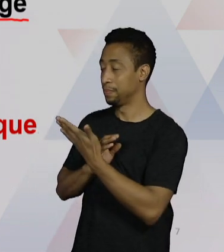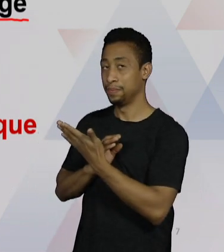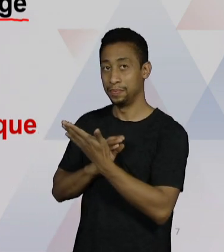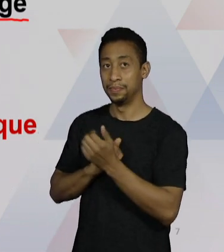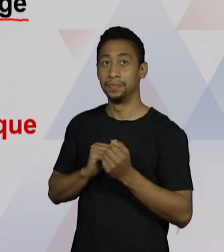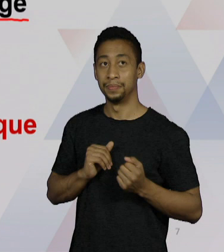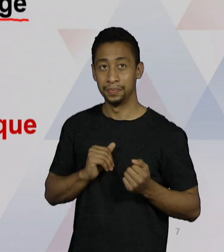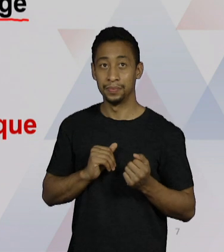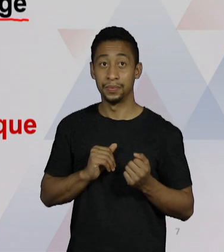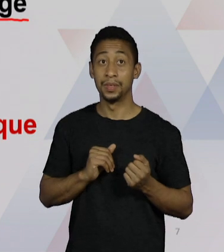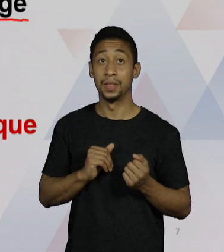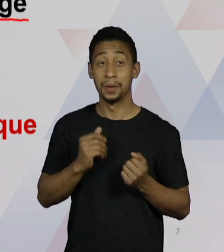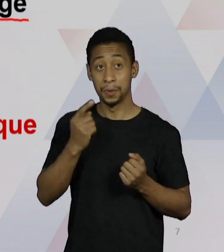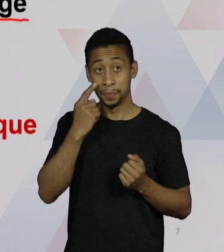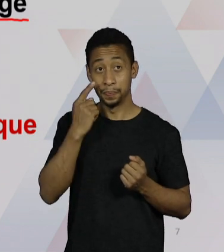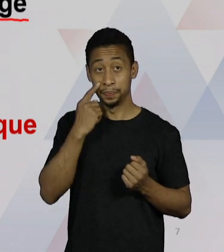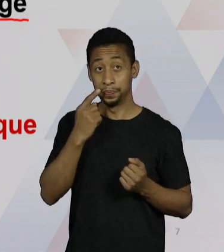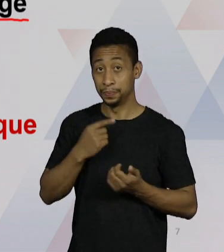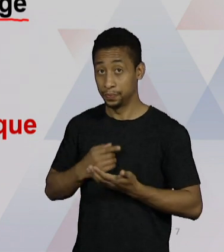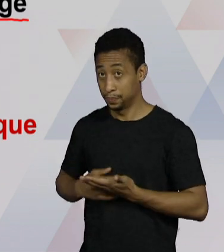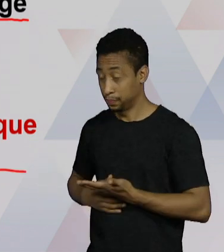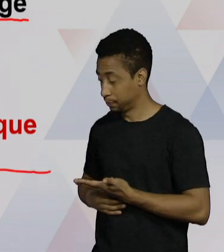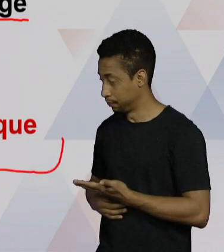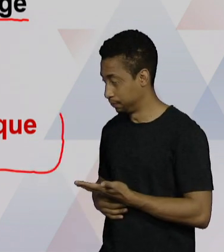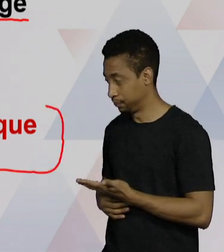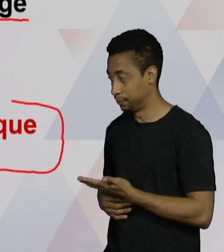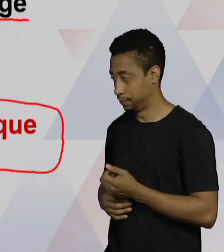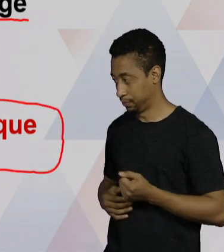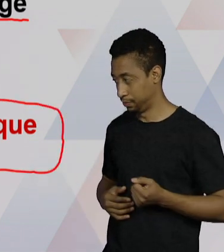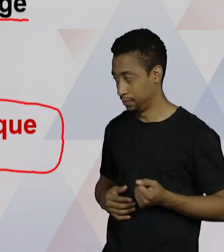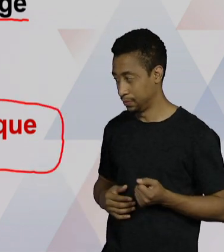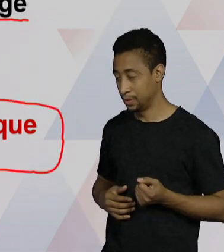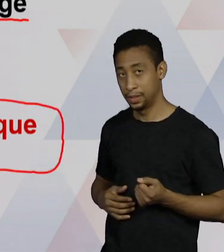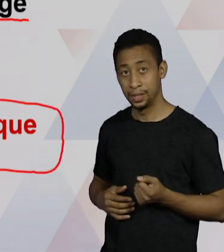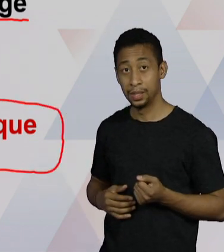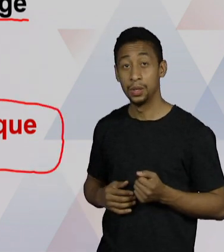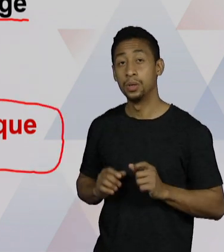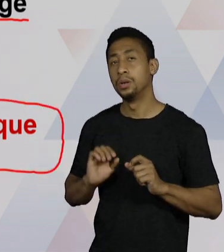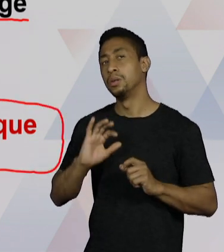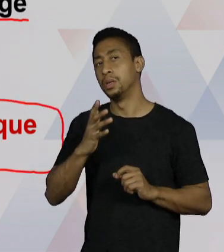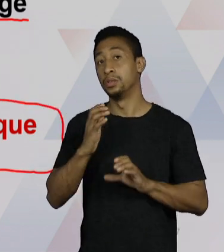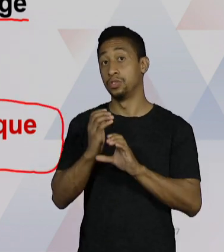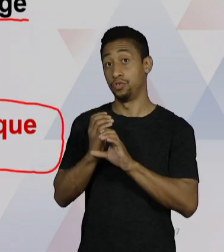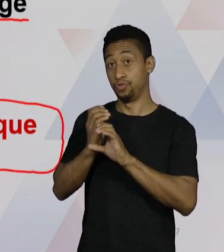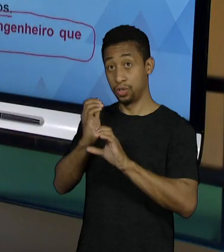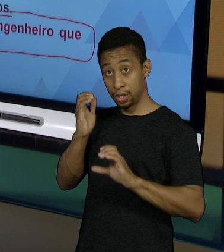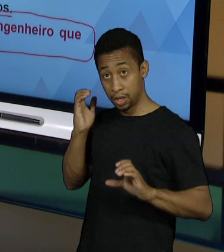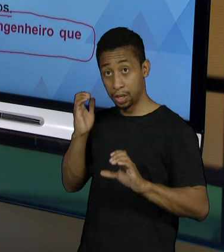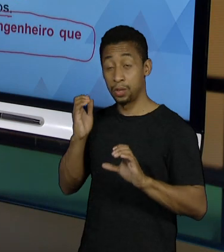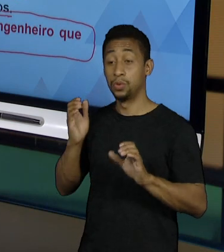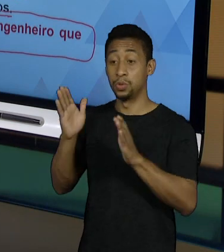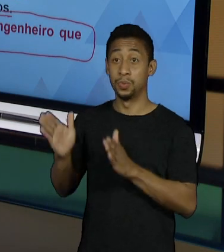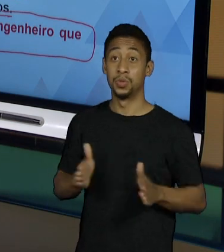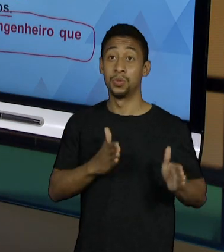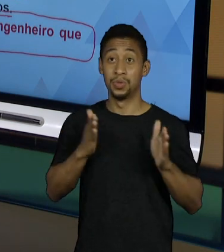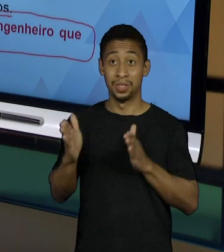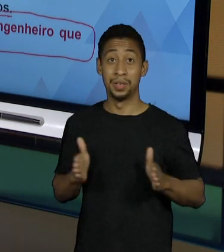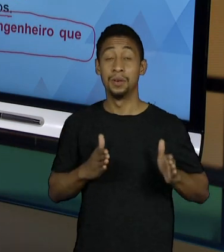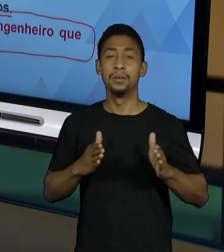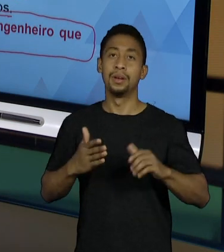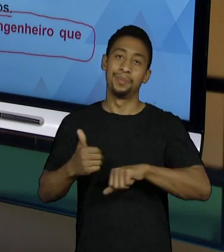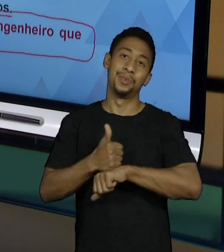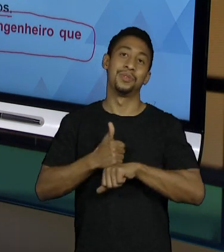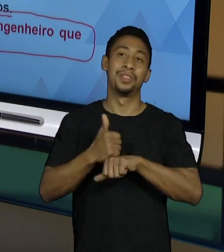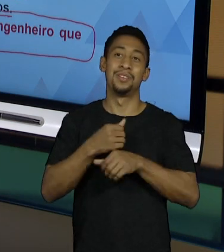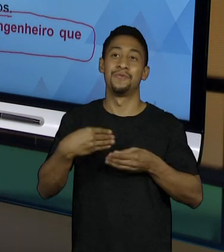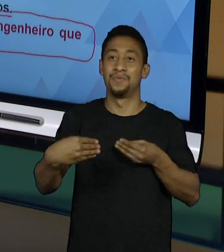Aqui, pessoal, eu coloquei uma observação que o engenheiro de produção ele é um profissional flexível. Então, ele